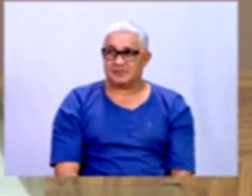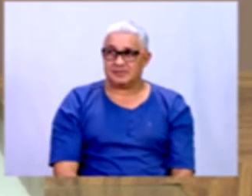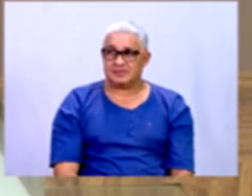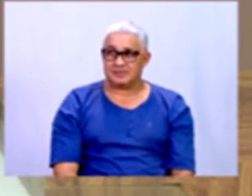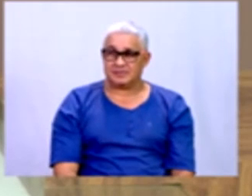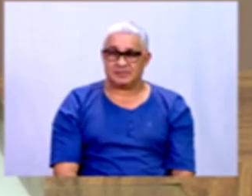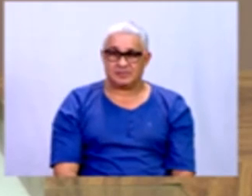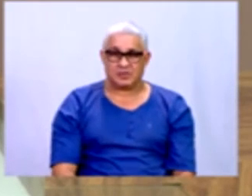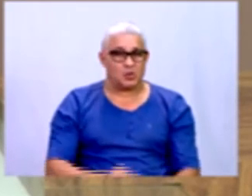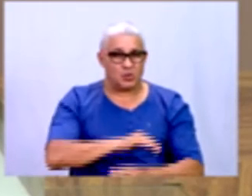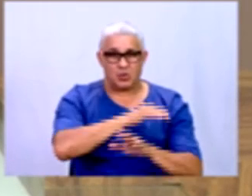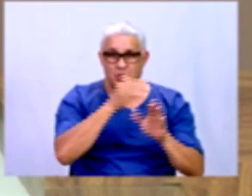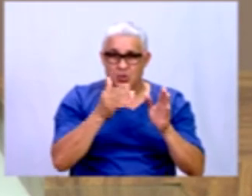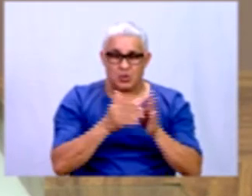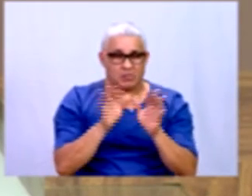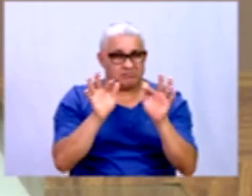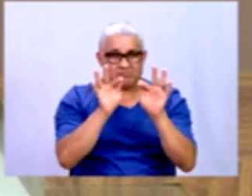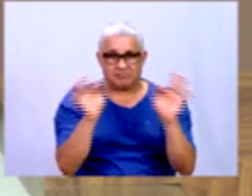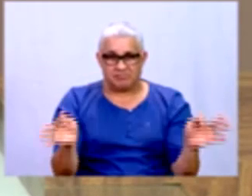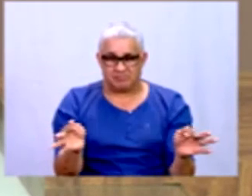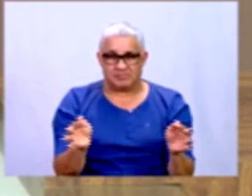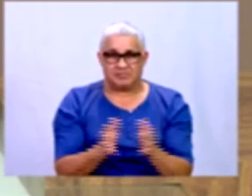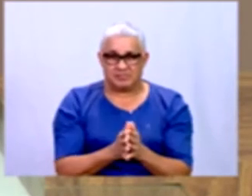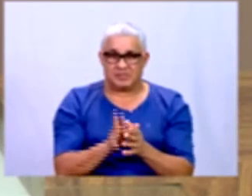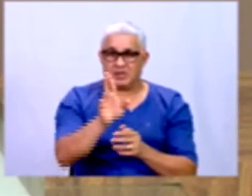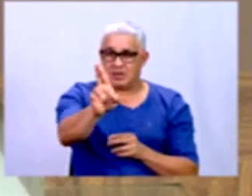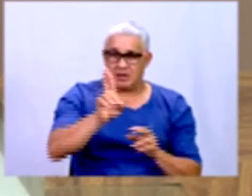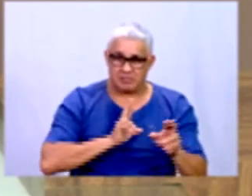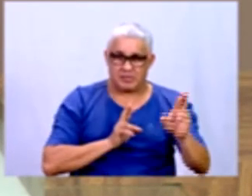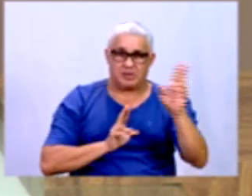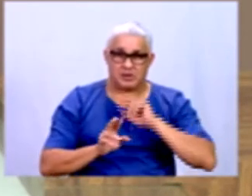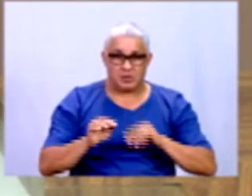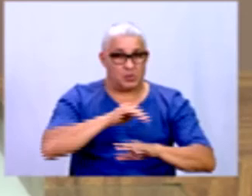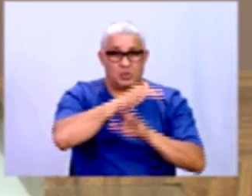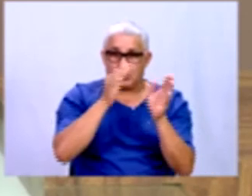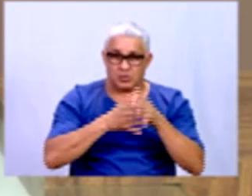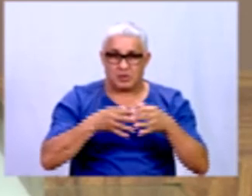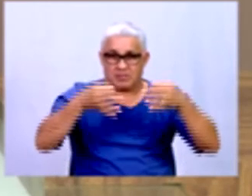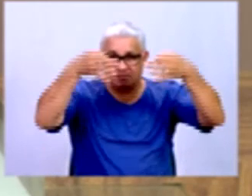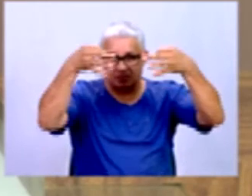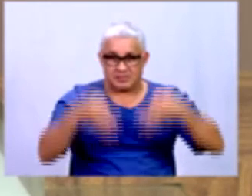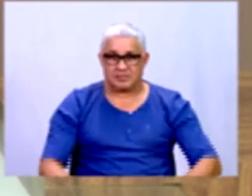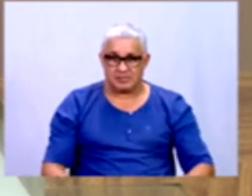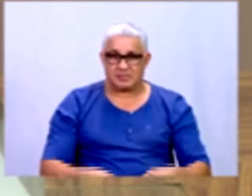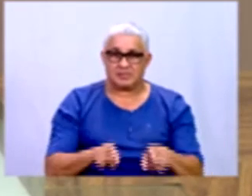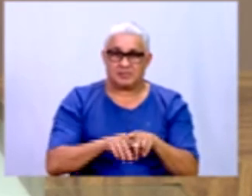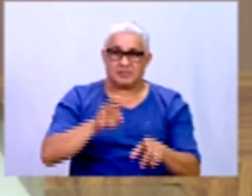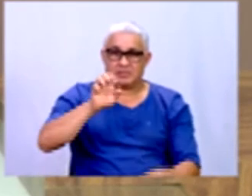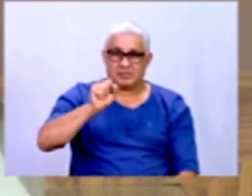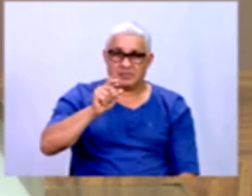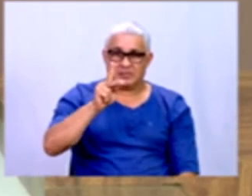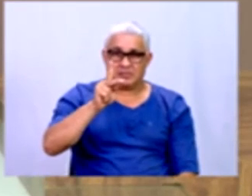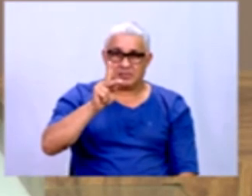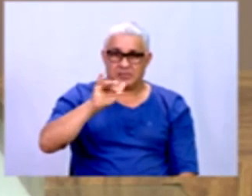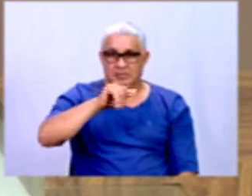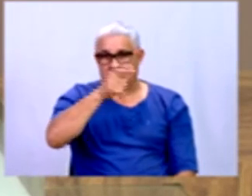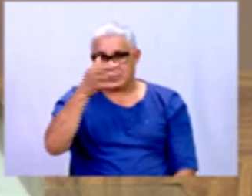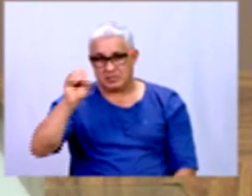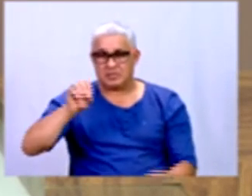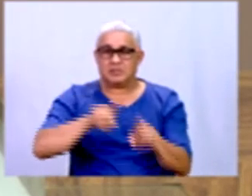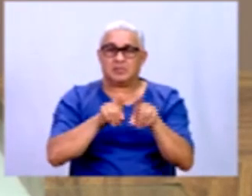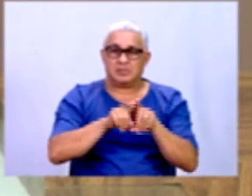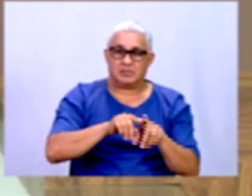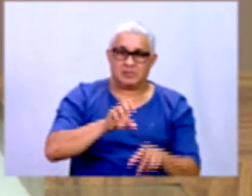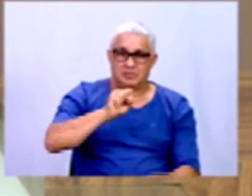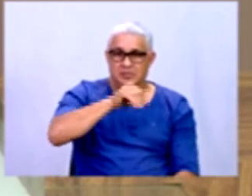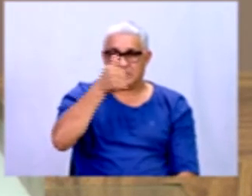todos mandaram respostas. Todos acertaram. Todos que mandaram para cá. Espigão, São Miguel, Jaru. Todos mandaram